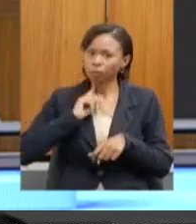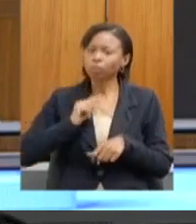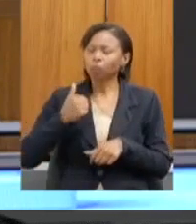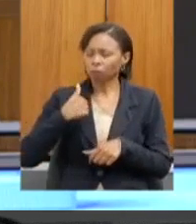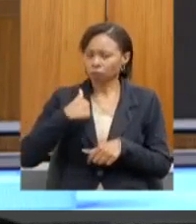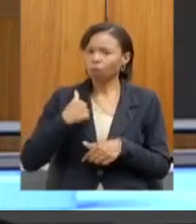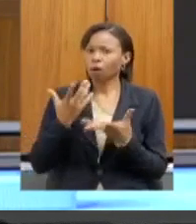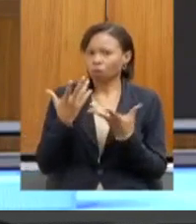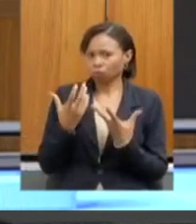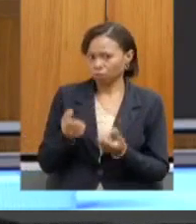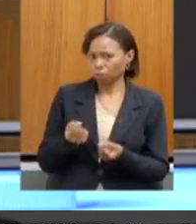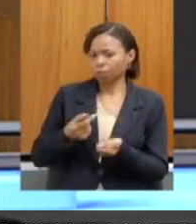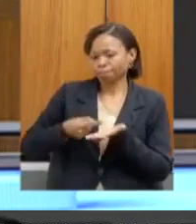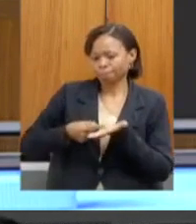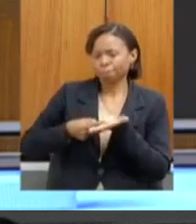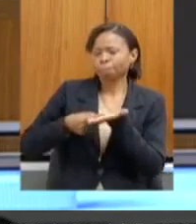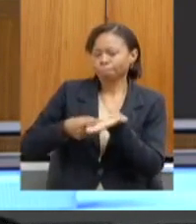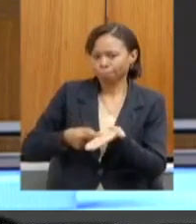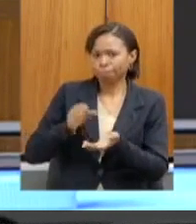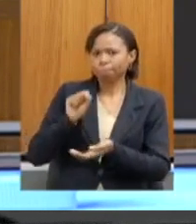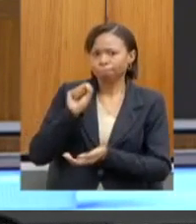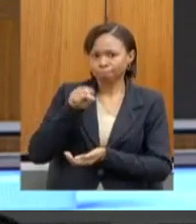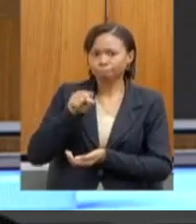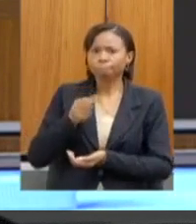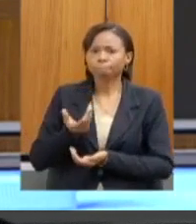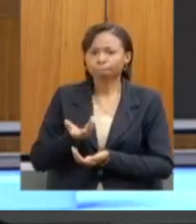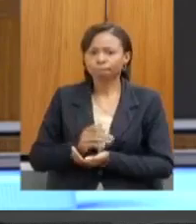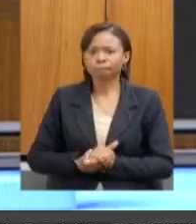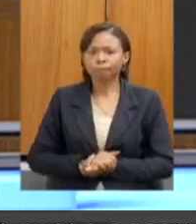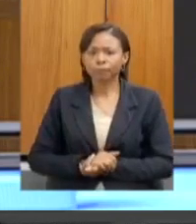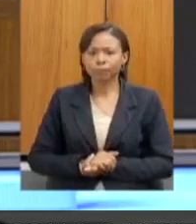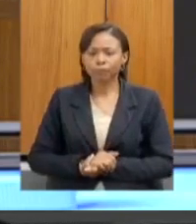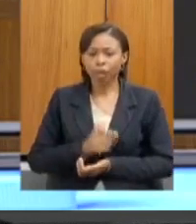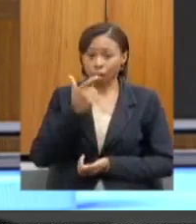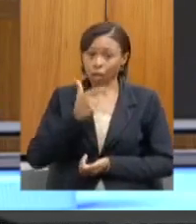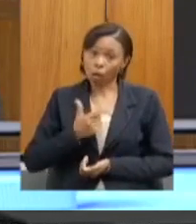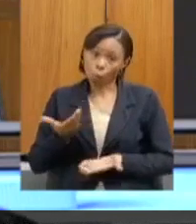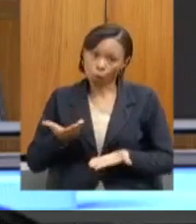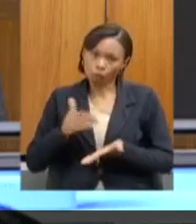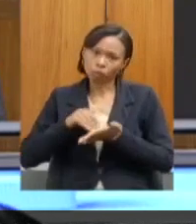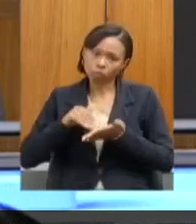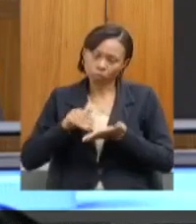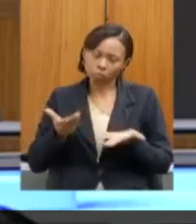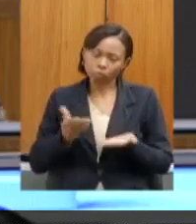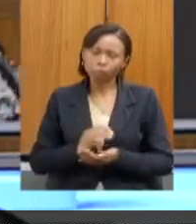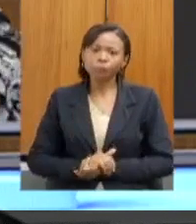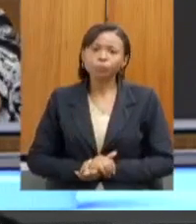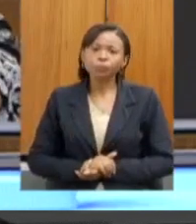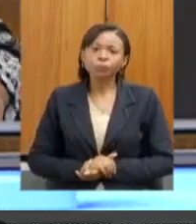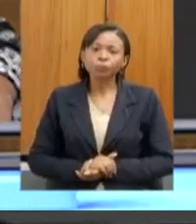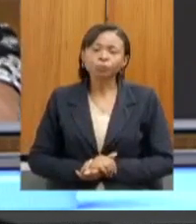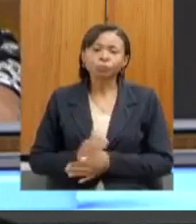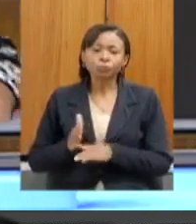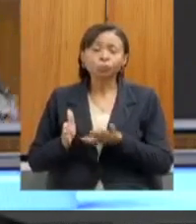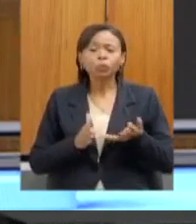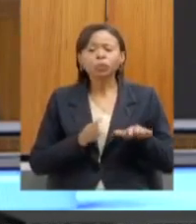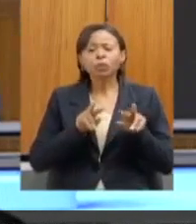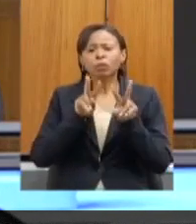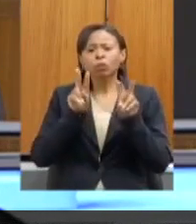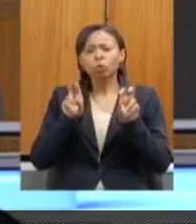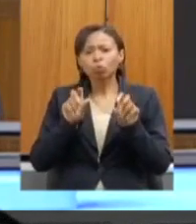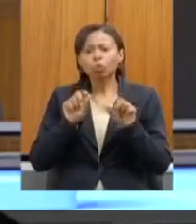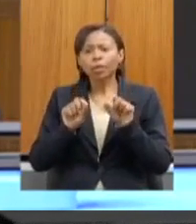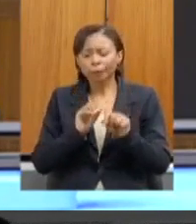conforme o convite do senhor, agora à posição de secretária. Bem, sobre a questão da preservação das